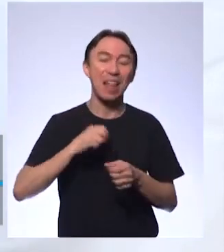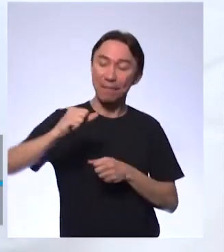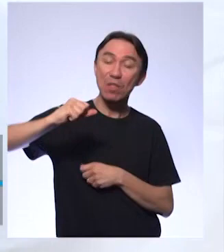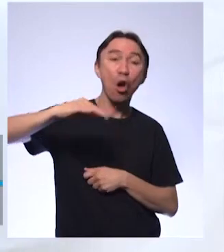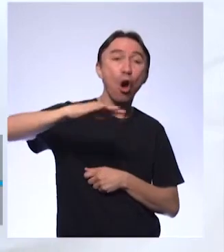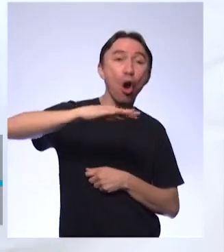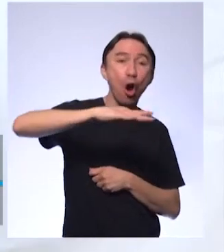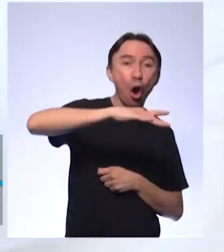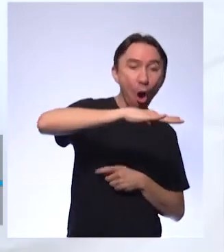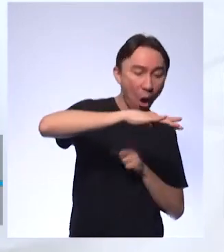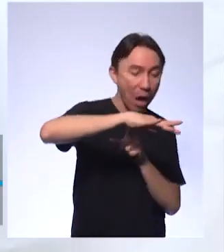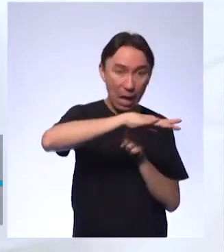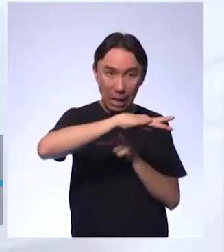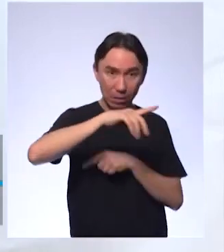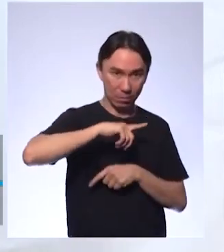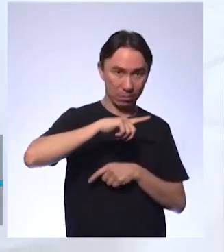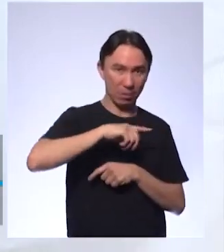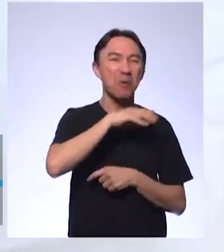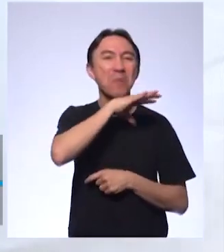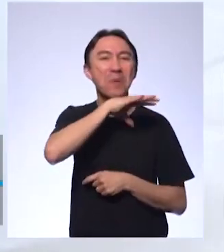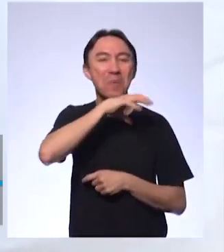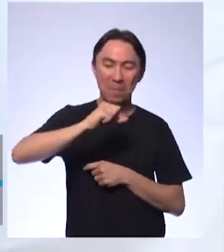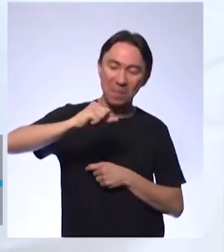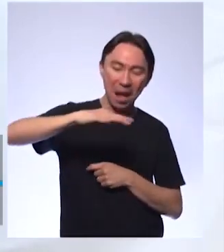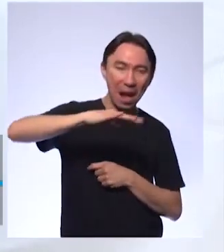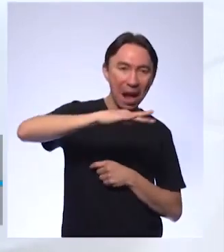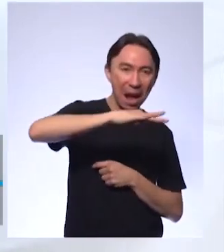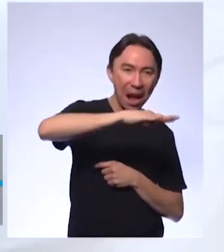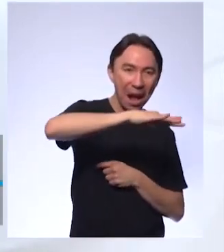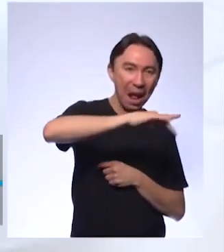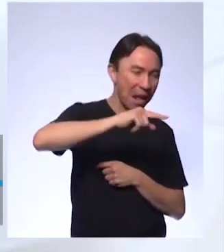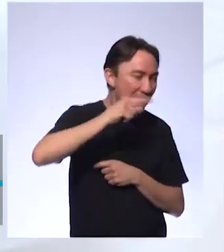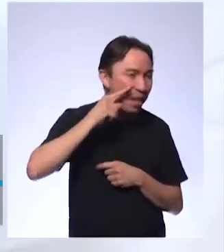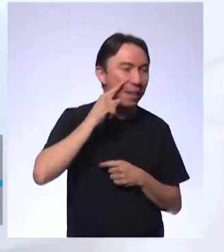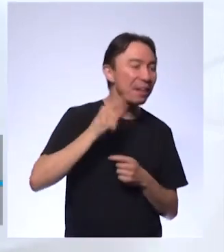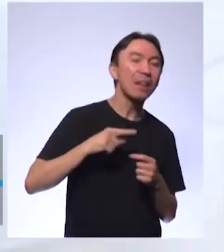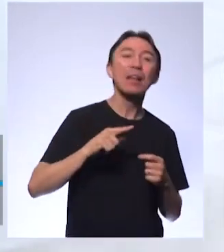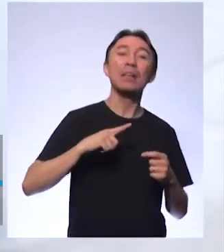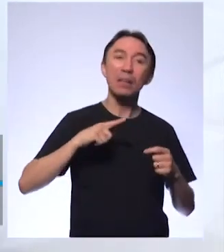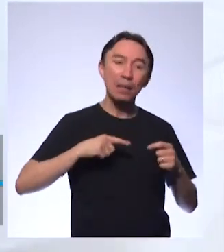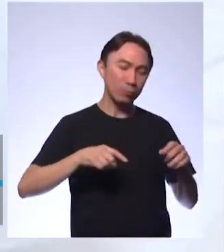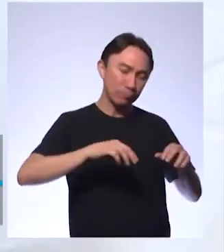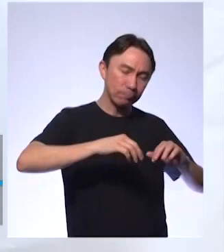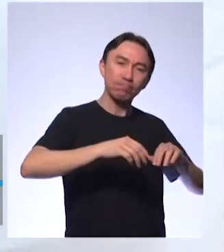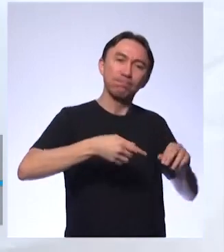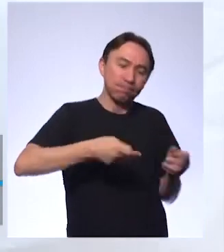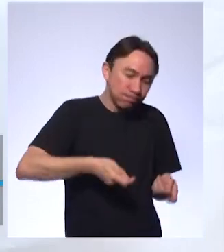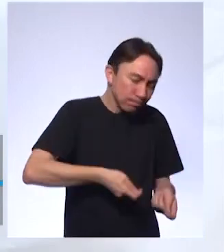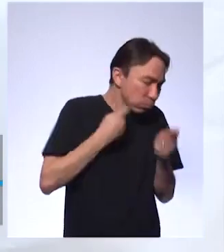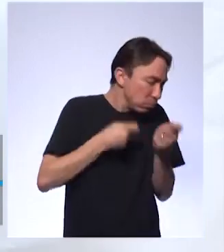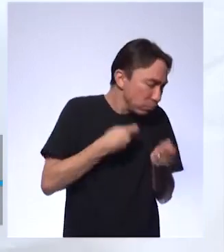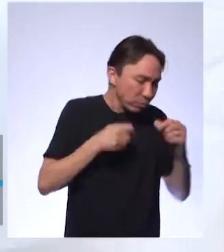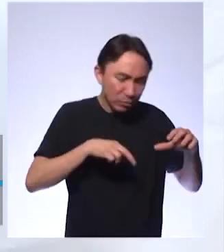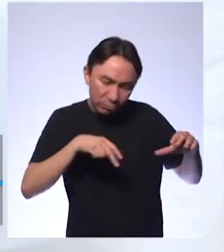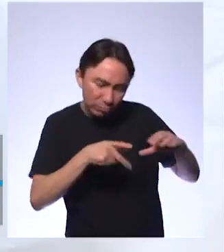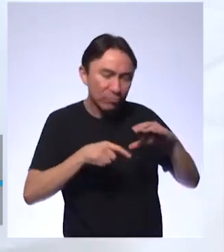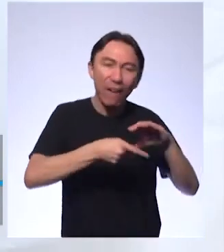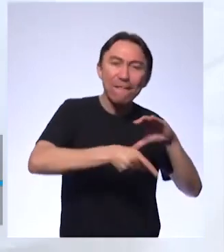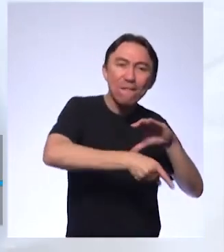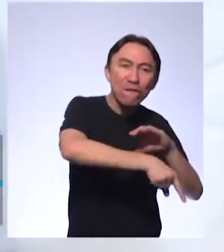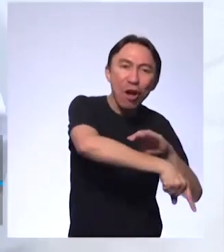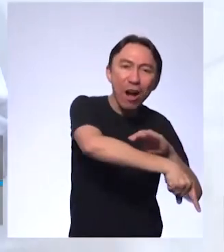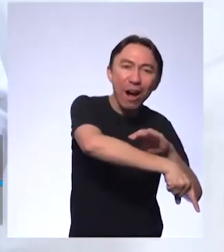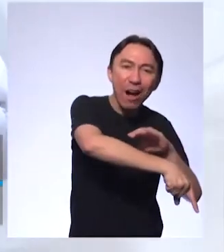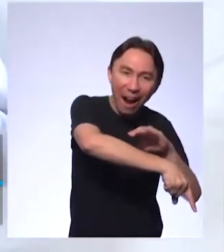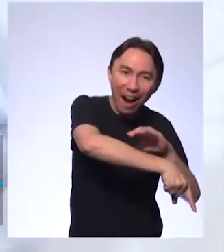cavam tocas profundas, eles ficaram ali hibernando, e tem a temperatura da própria Terra, interna da Terra.